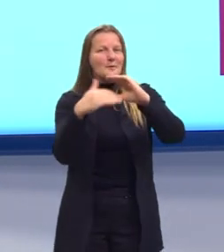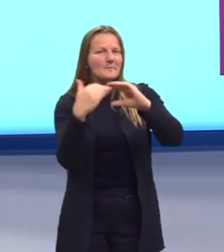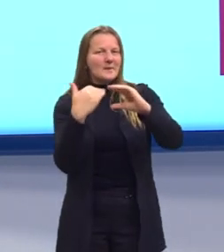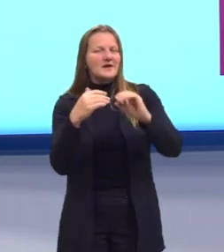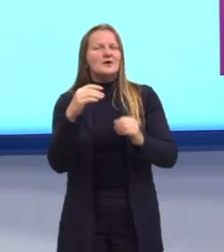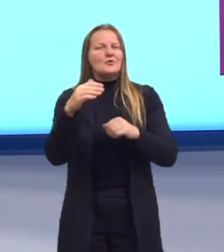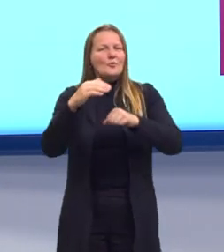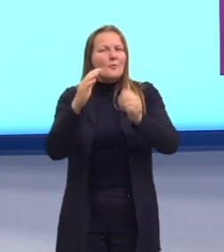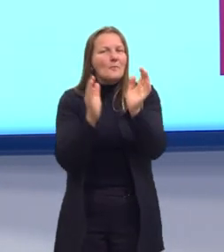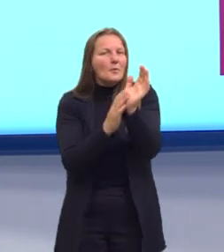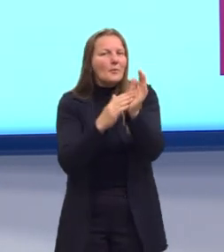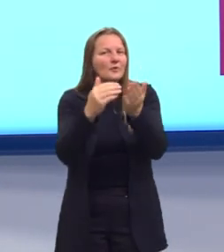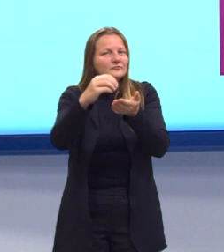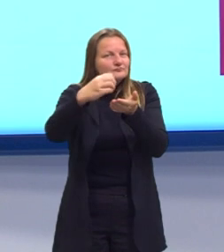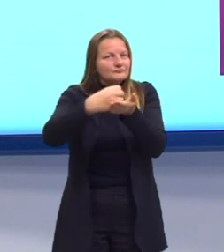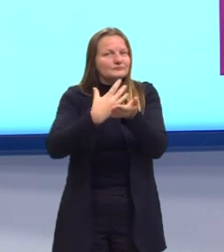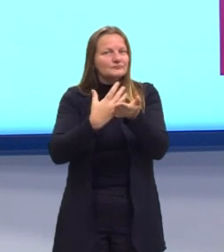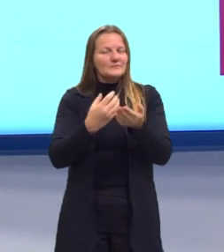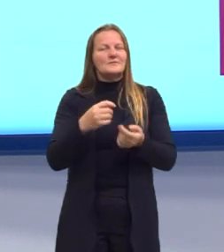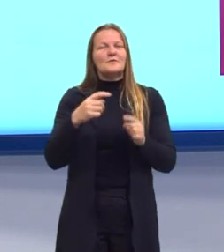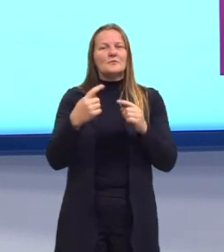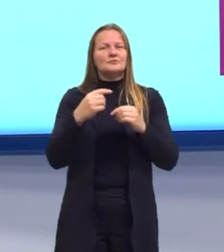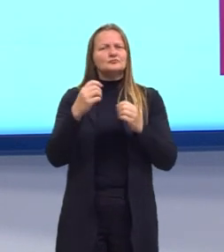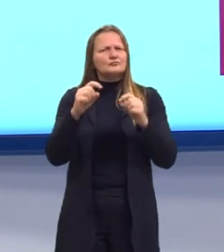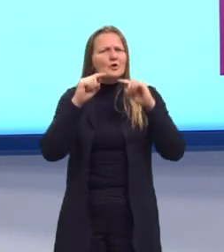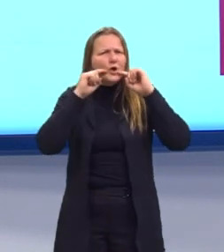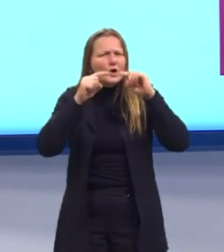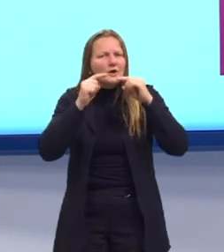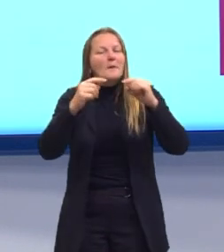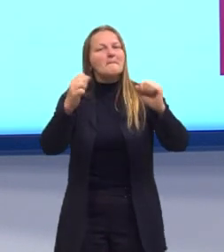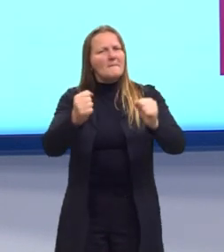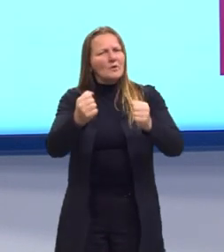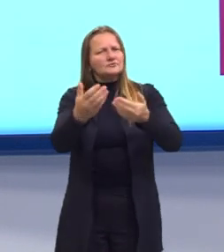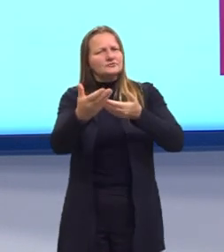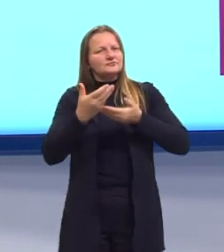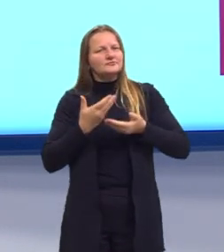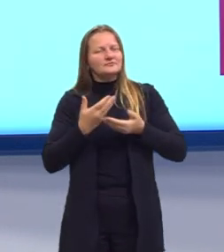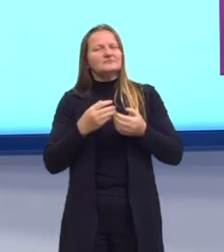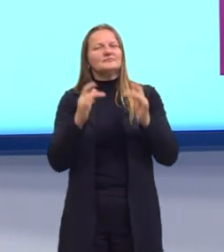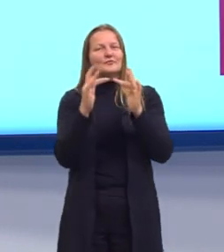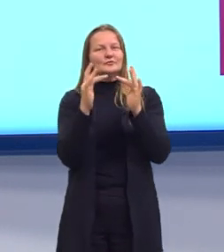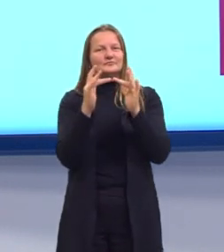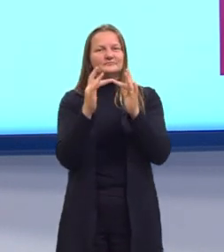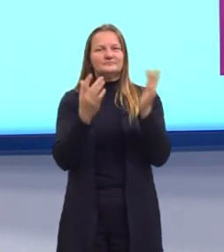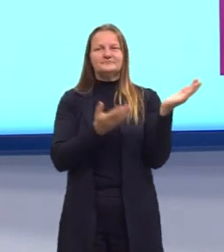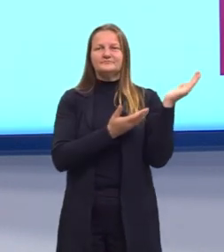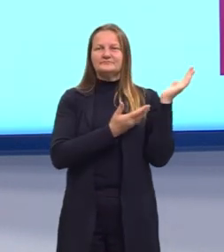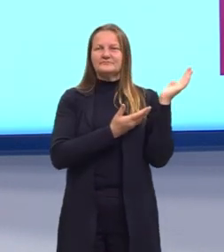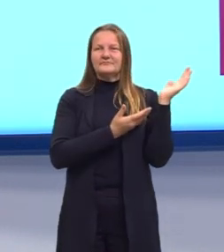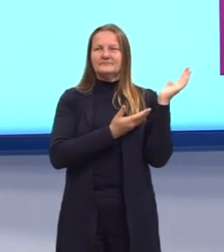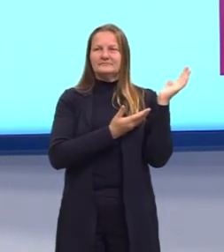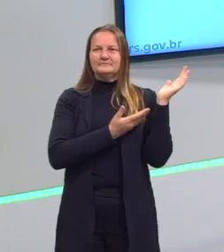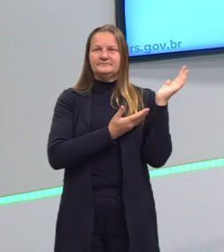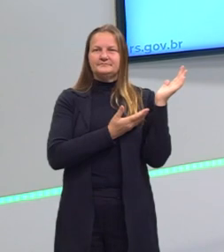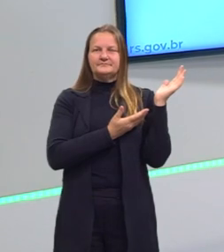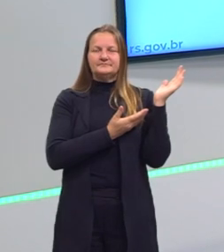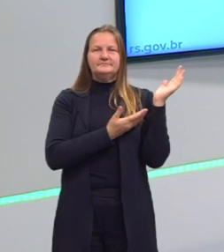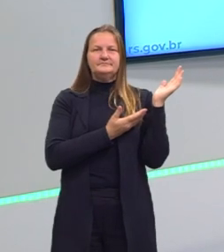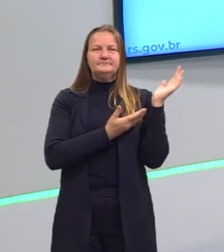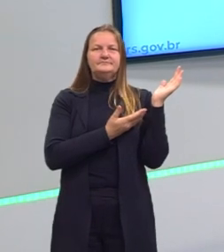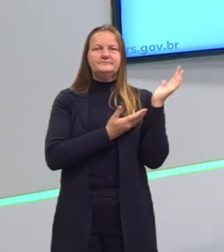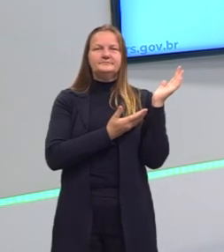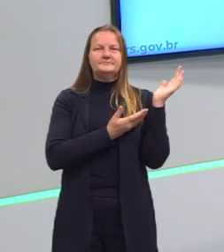mandar uma sugestão, sugerir uma crítica construtiva. Por favor, fique bem à vontade para nos contatar que nós